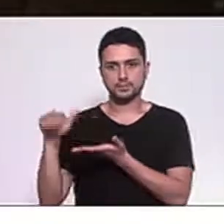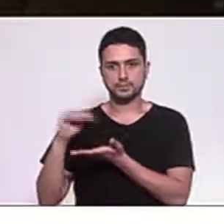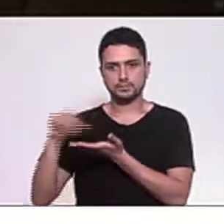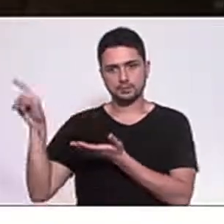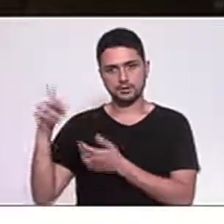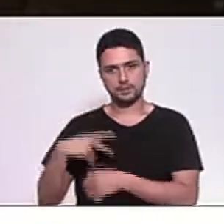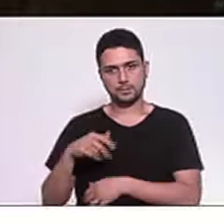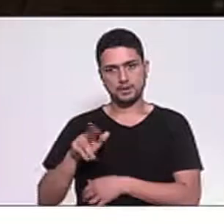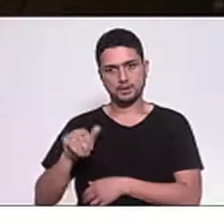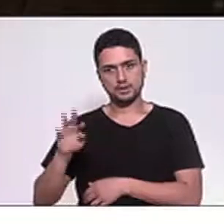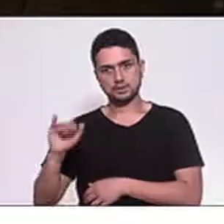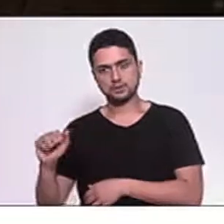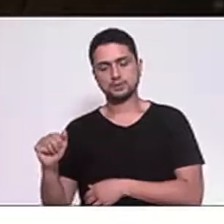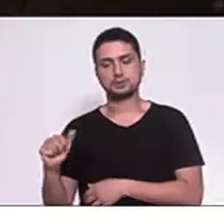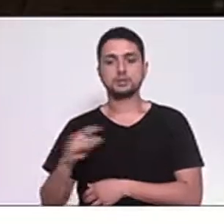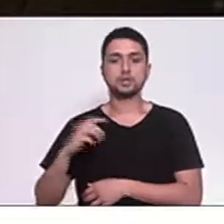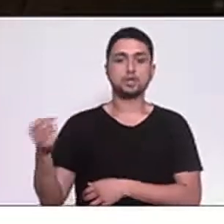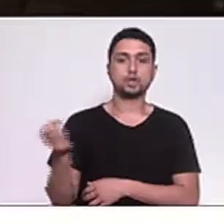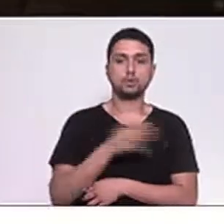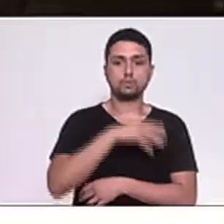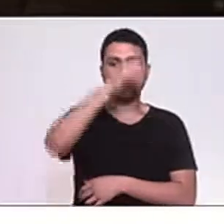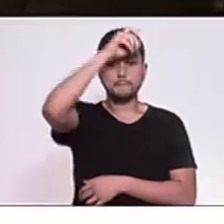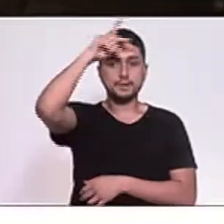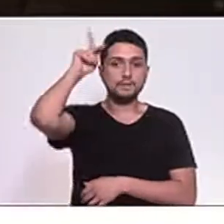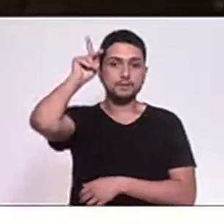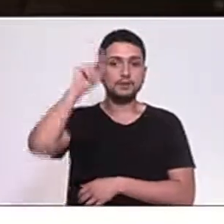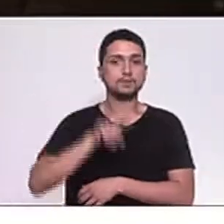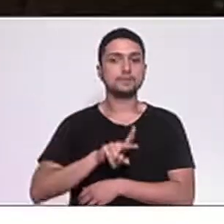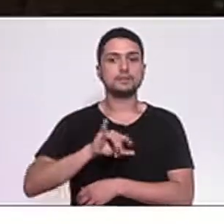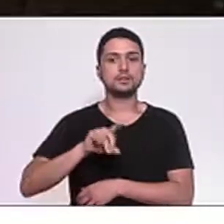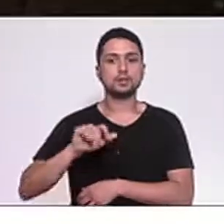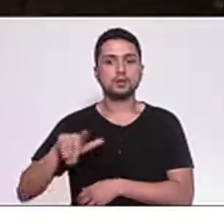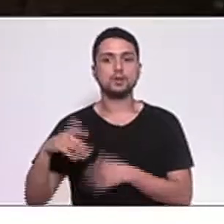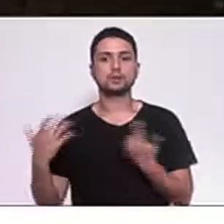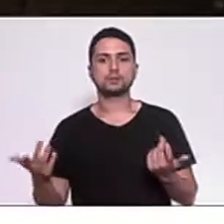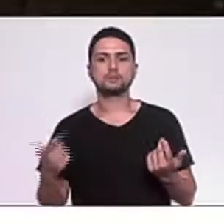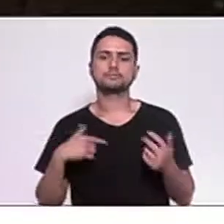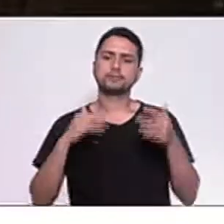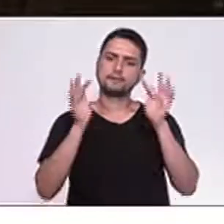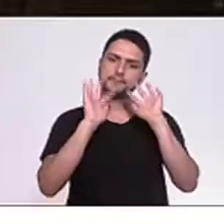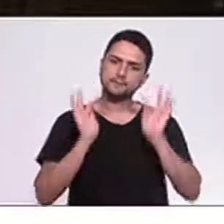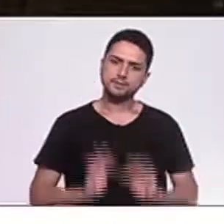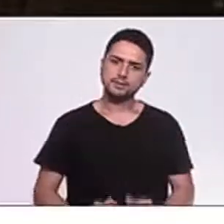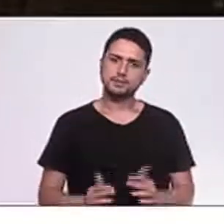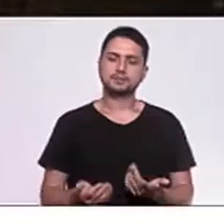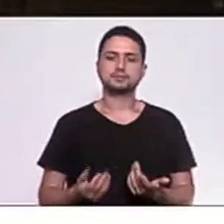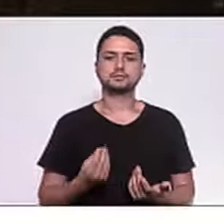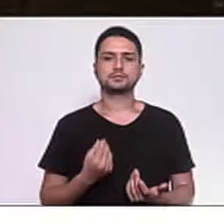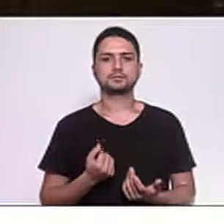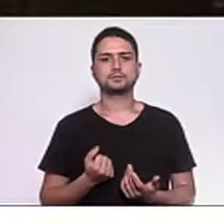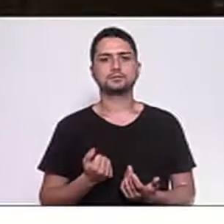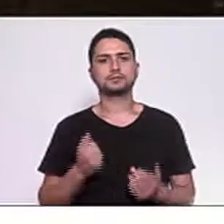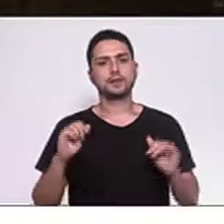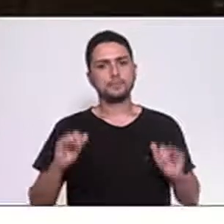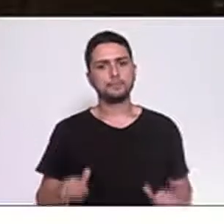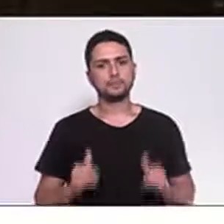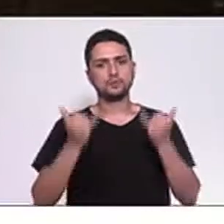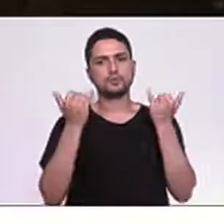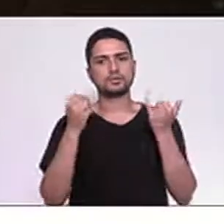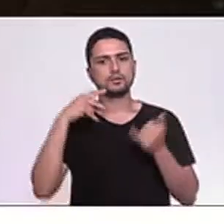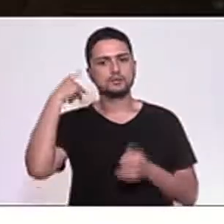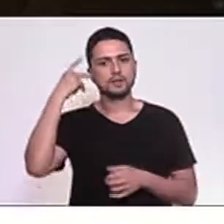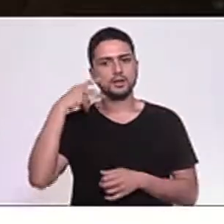um novo prefeito lá, na eleição suplementar, o Vidal, então a gente fica feliz, aproveitando a vinda do